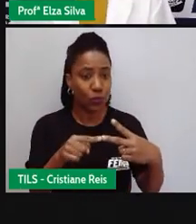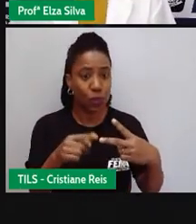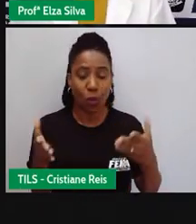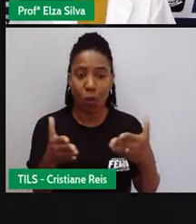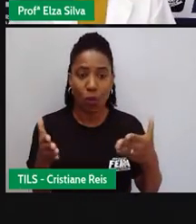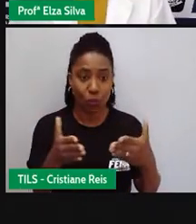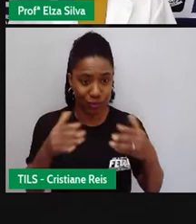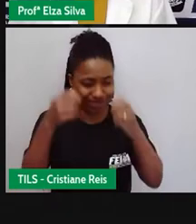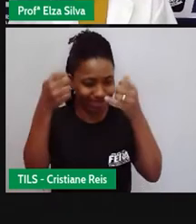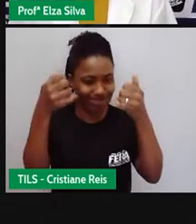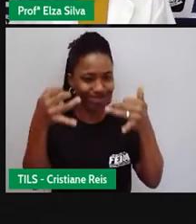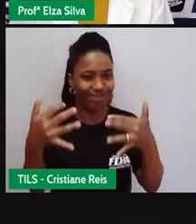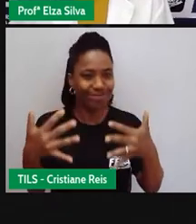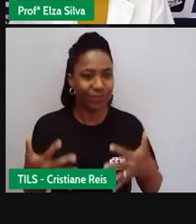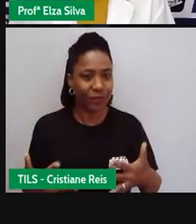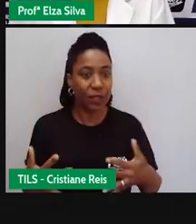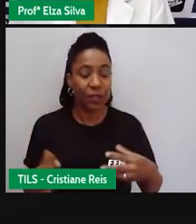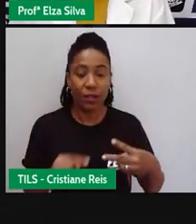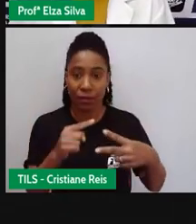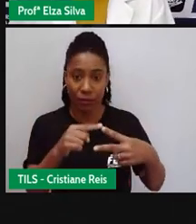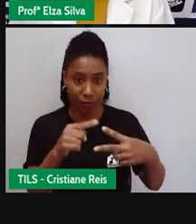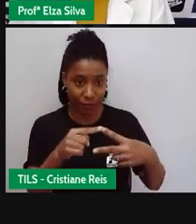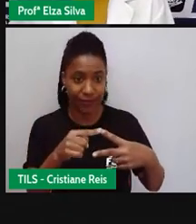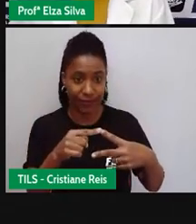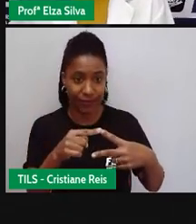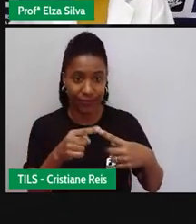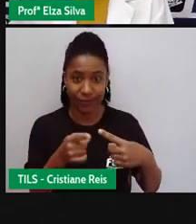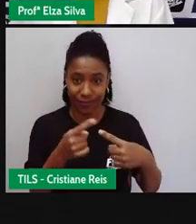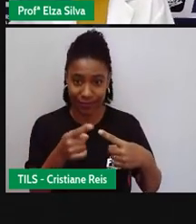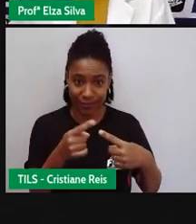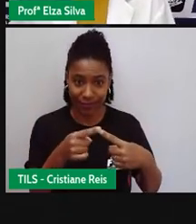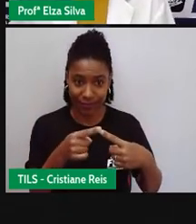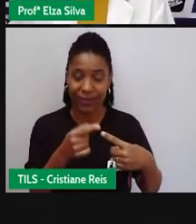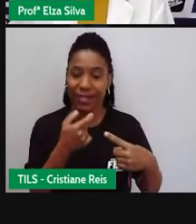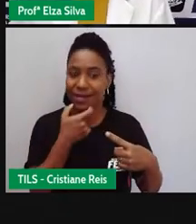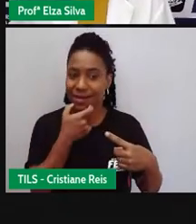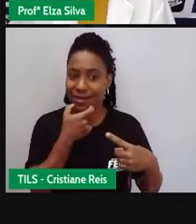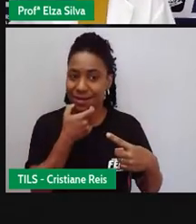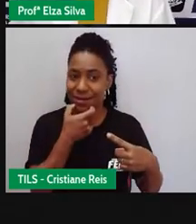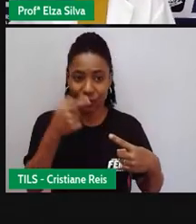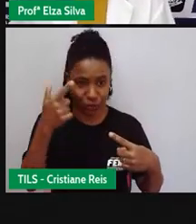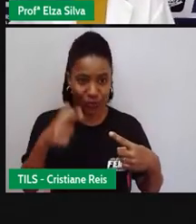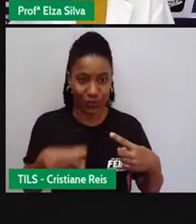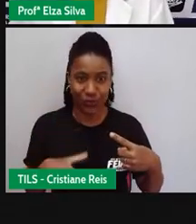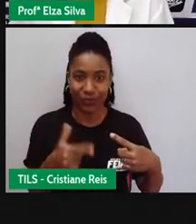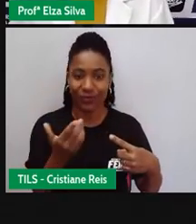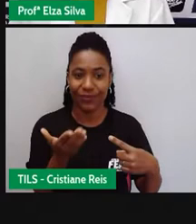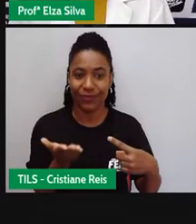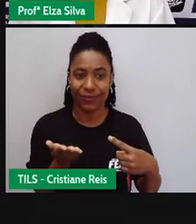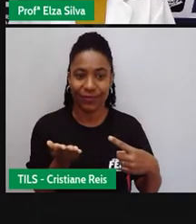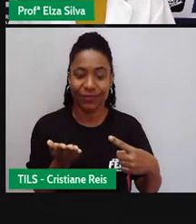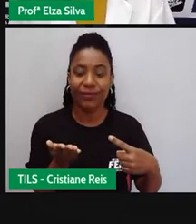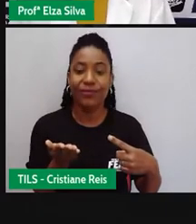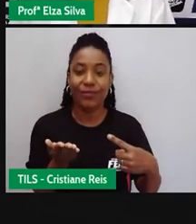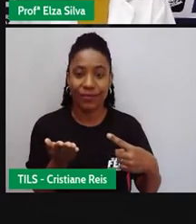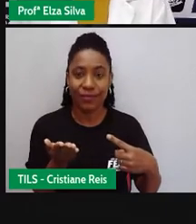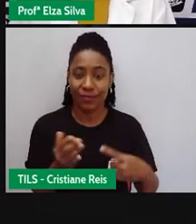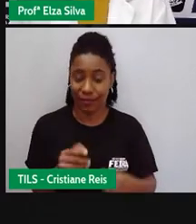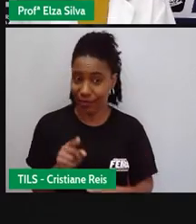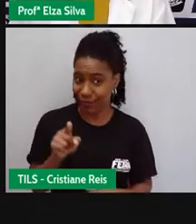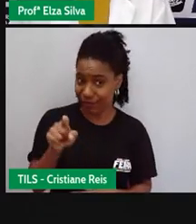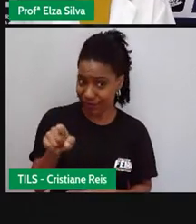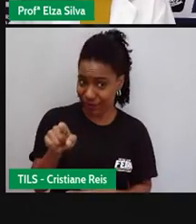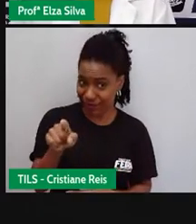de hoje. Do you like notes? Ok, repeat, please. Do you like notes? Você